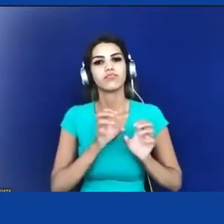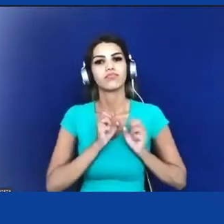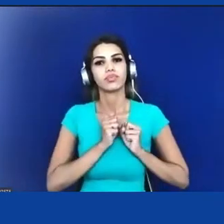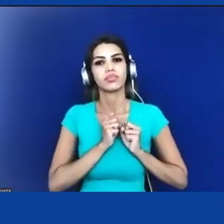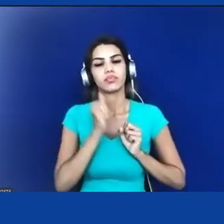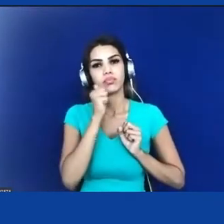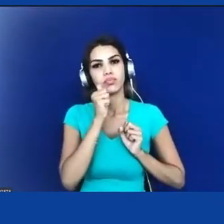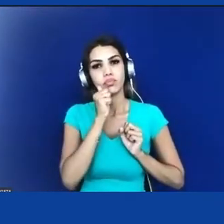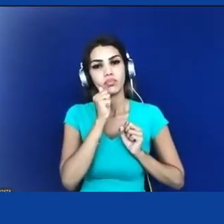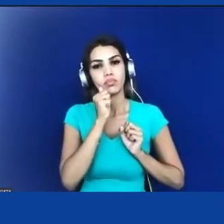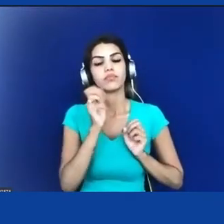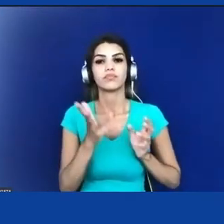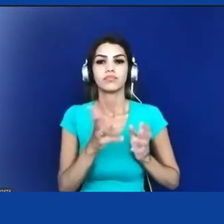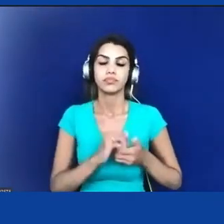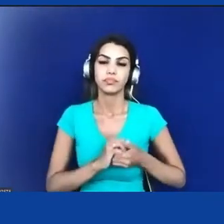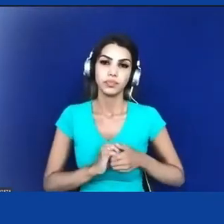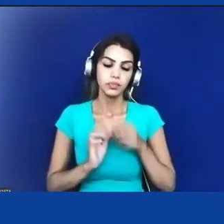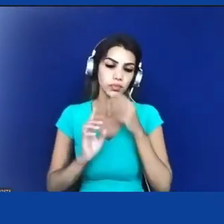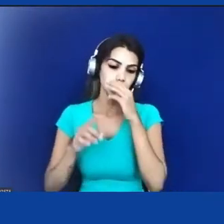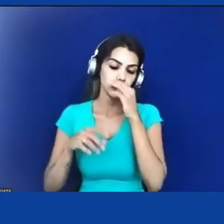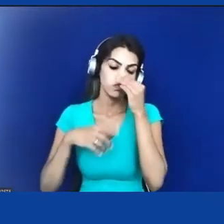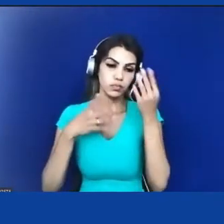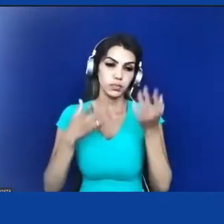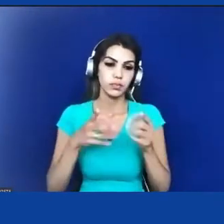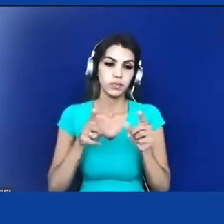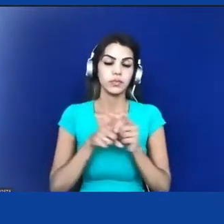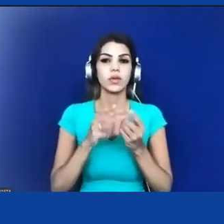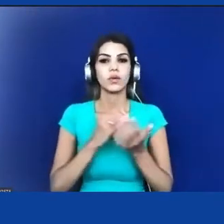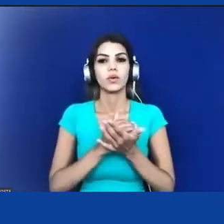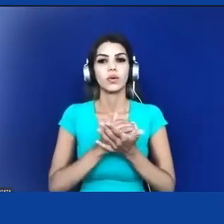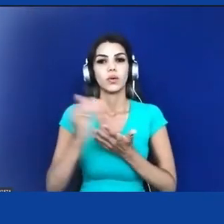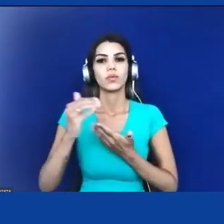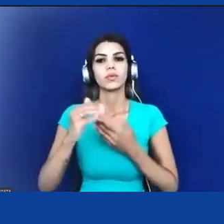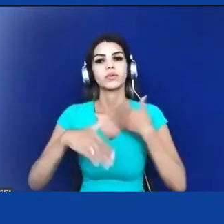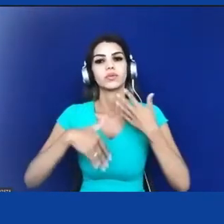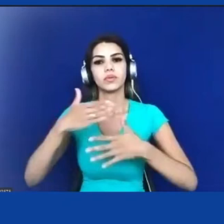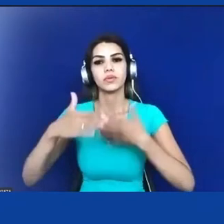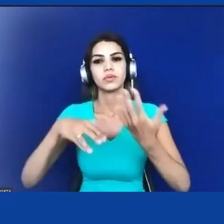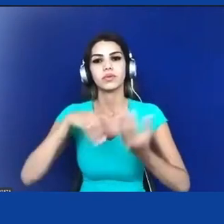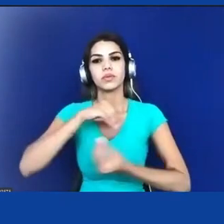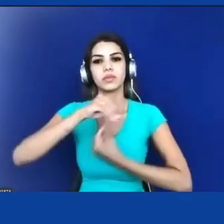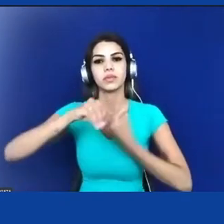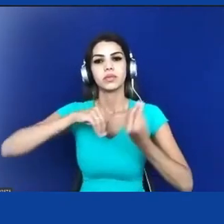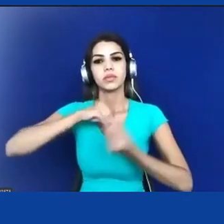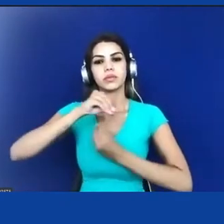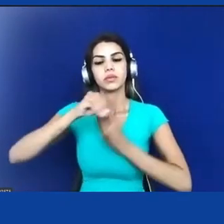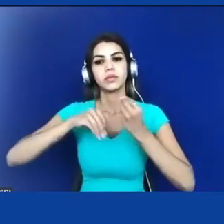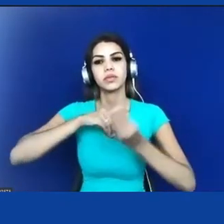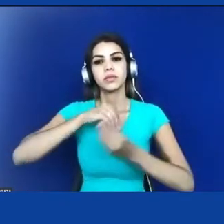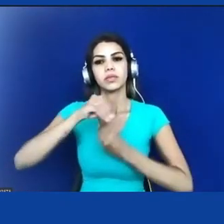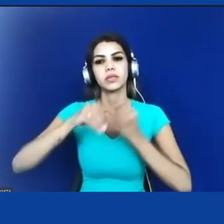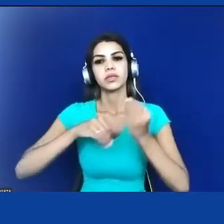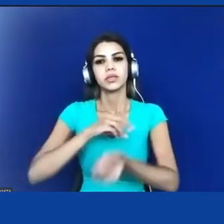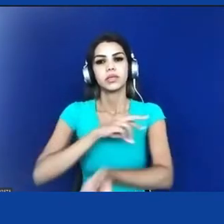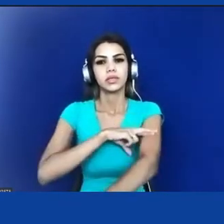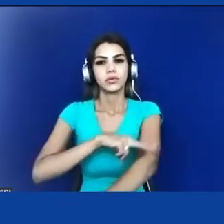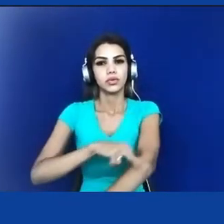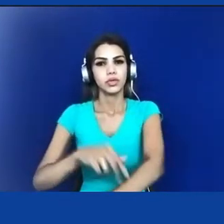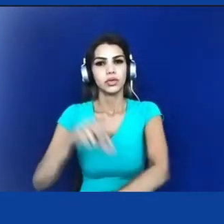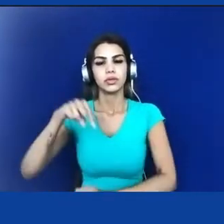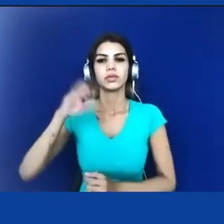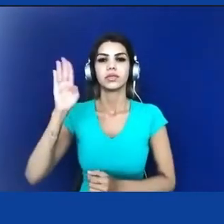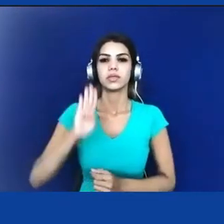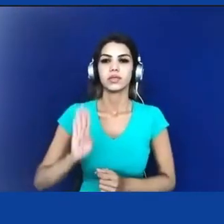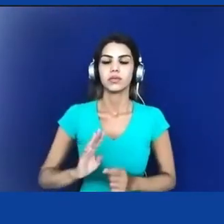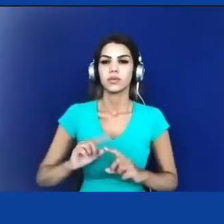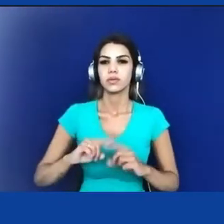miscigenação brasileira mas antes de se ter afirmado como apenas um processo bonito e é o